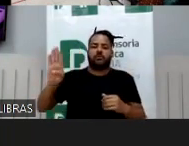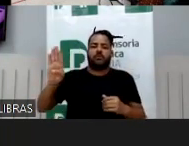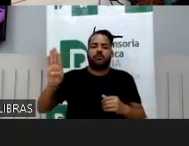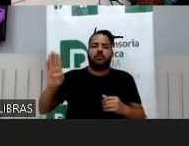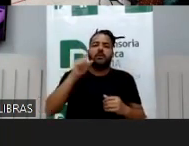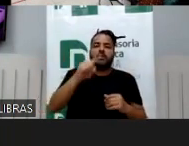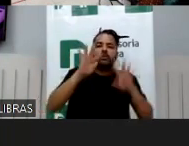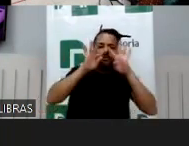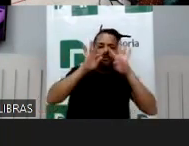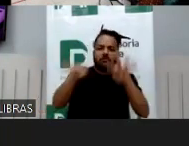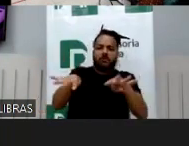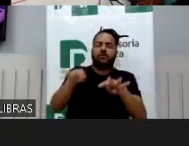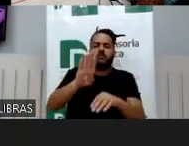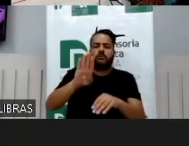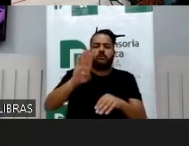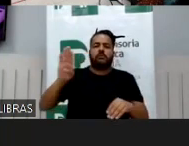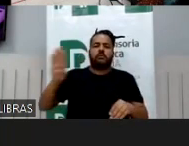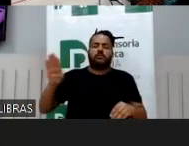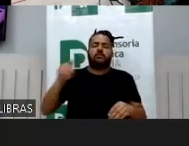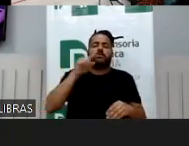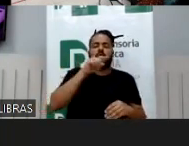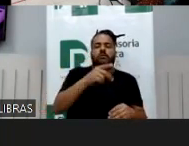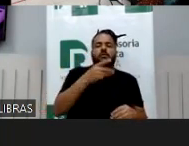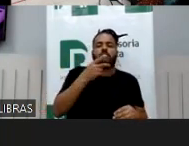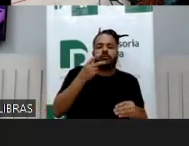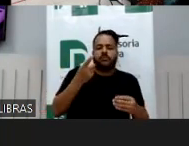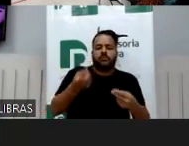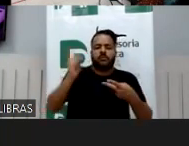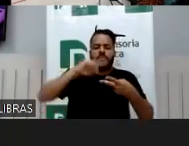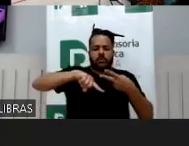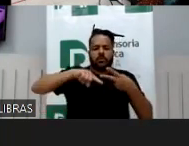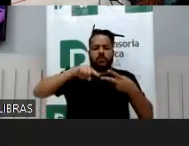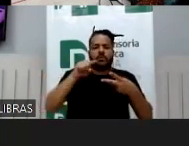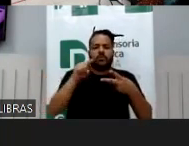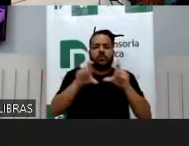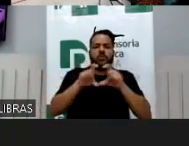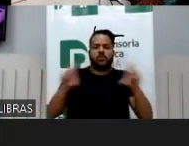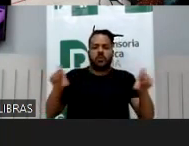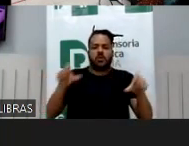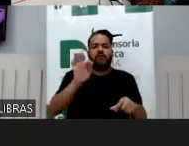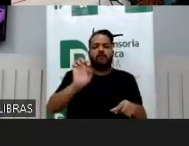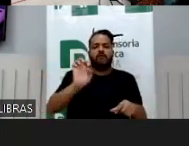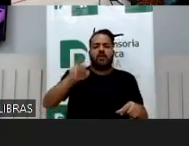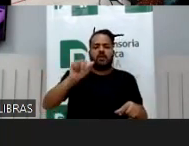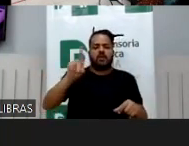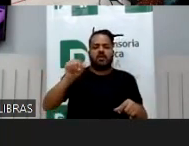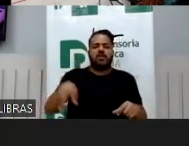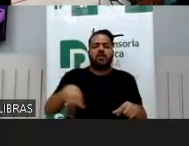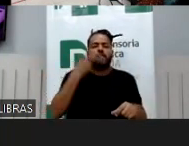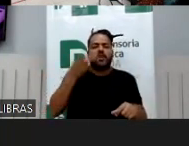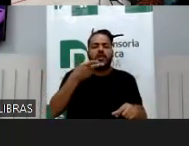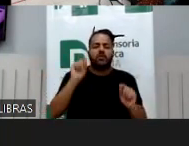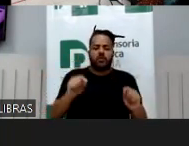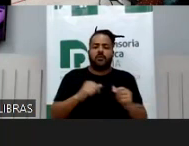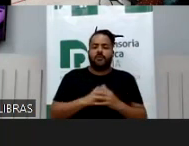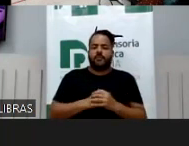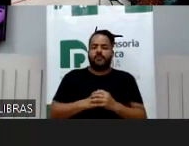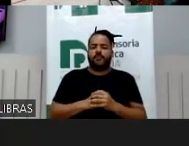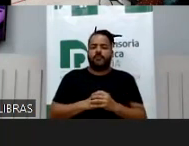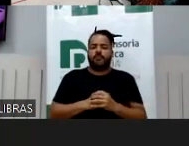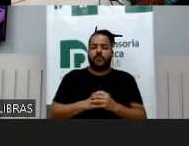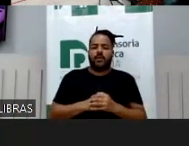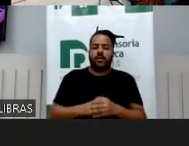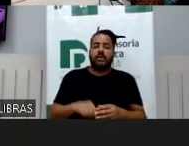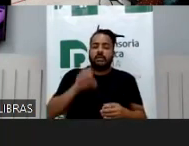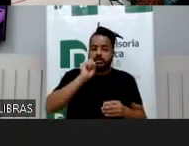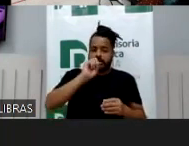pesquisador profundo dessa área. E aqui a gente tem, né, a Fernanda Oliveira dizendo o seguinte, os pais precisam entender também